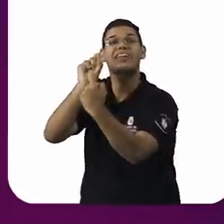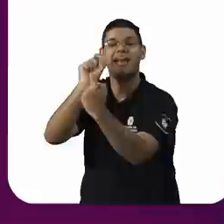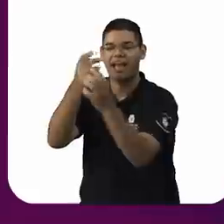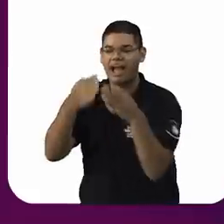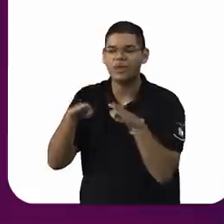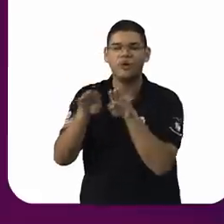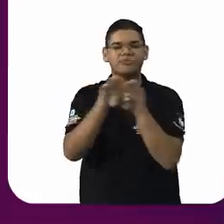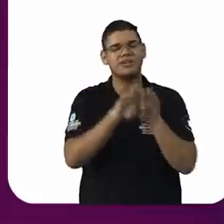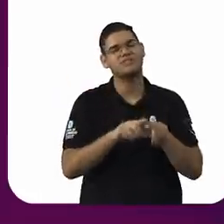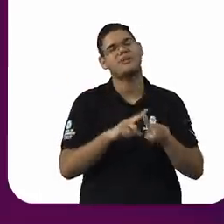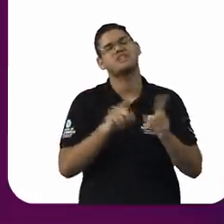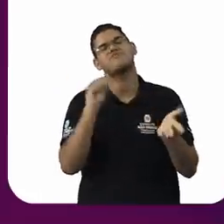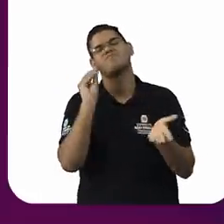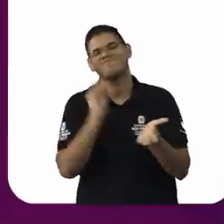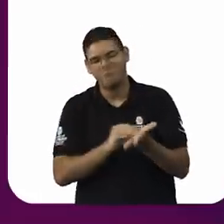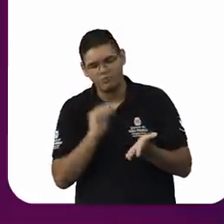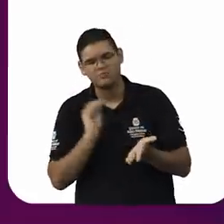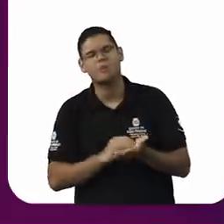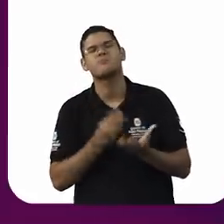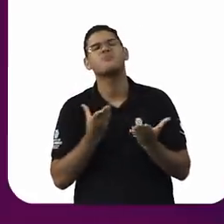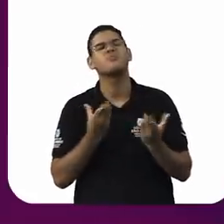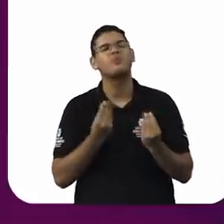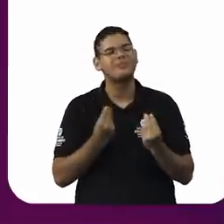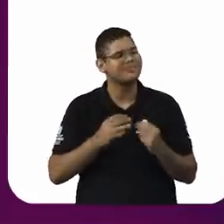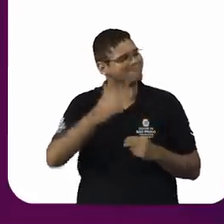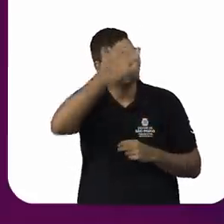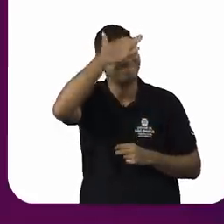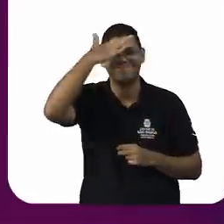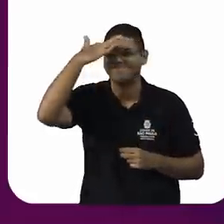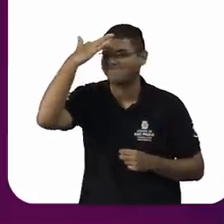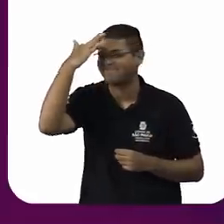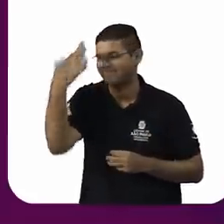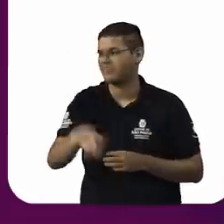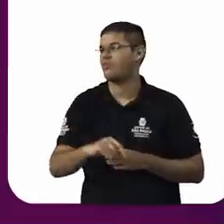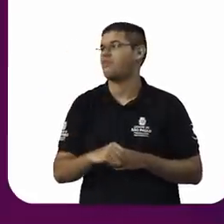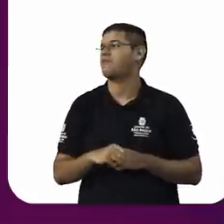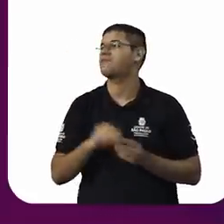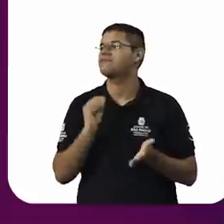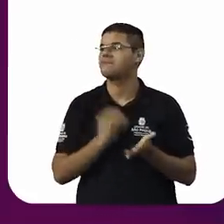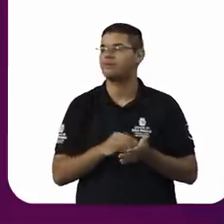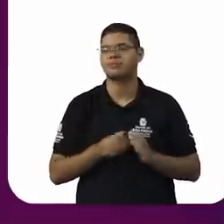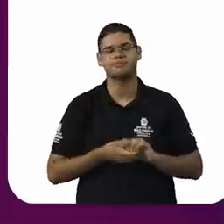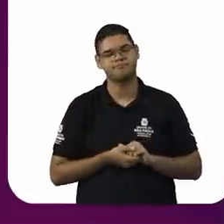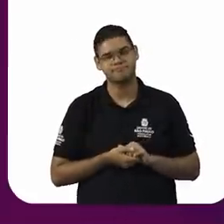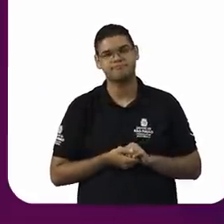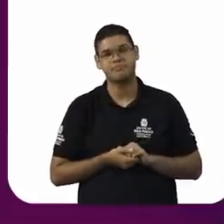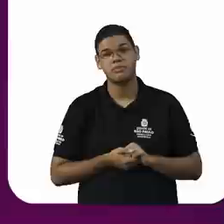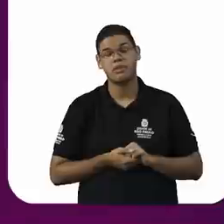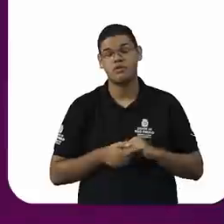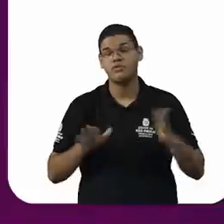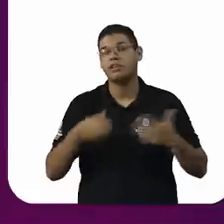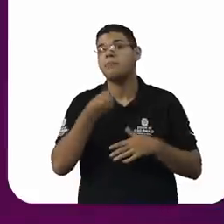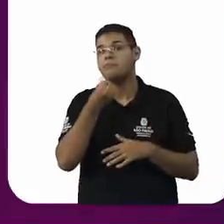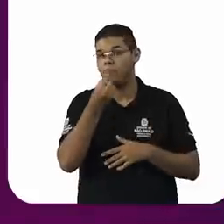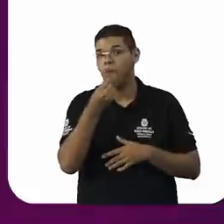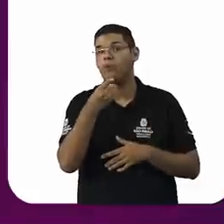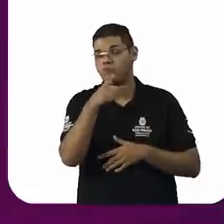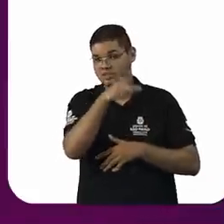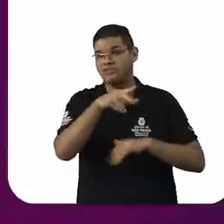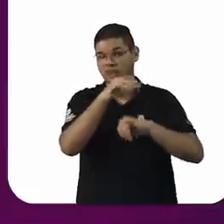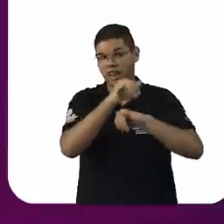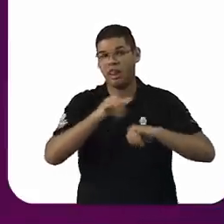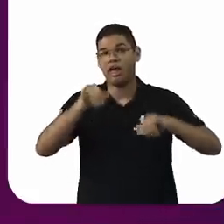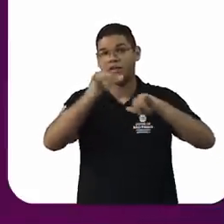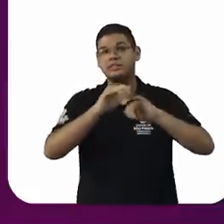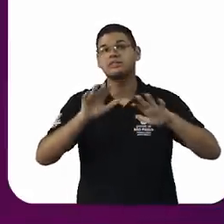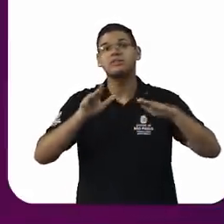Falta. Nesse ponto, até foi muito bom você falar, por isso que ações afirmativas são tão importantes. as